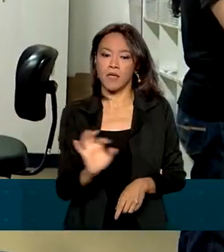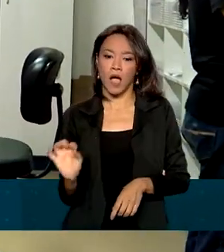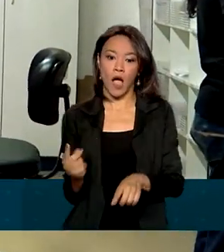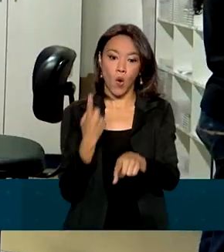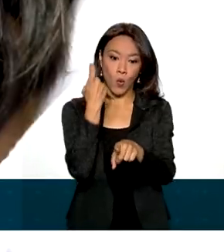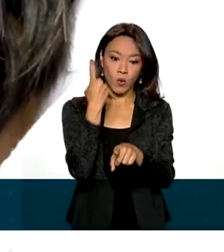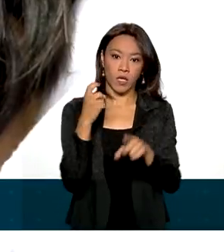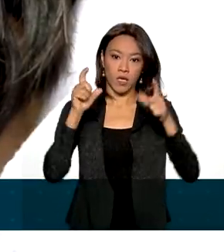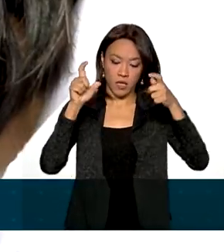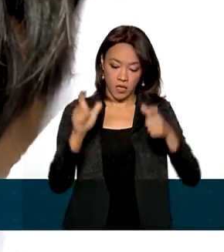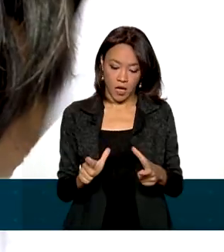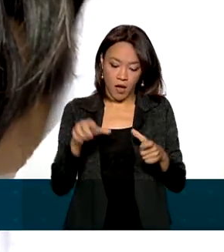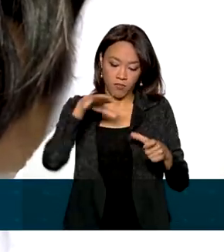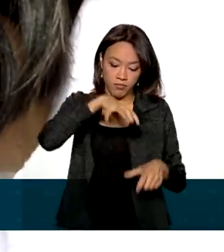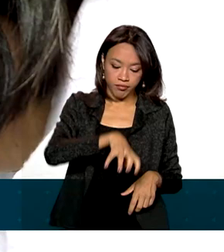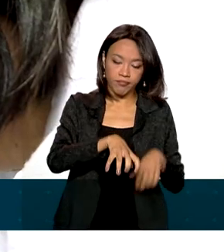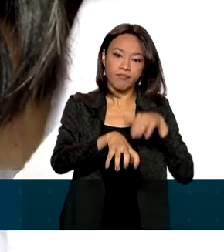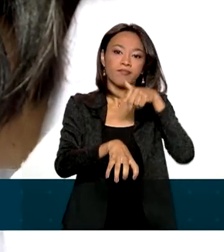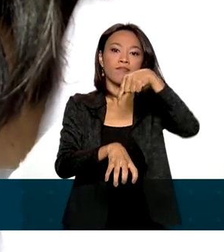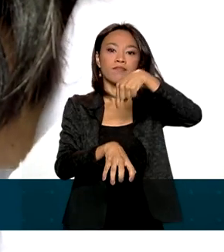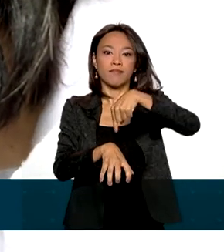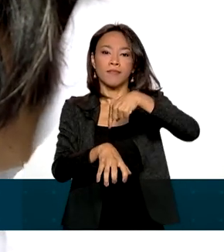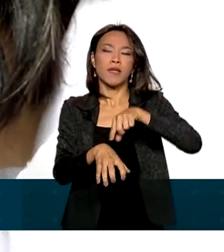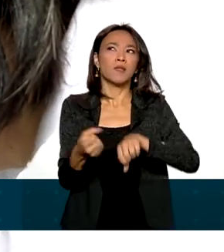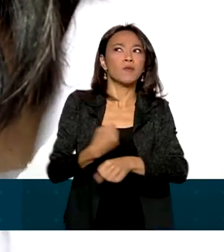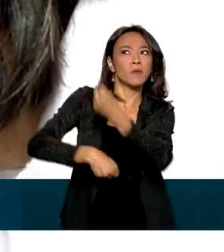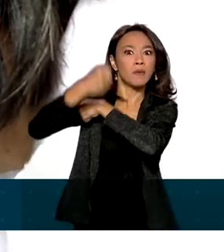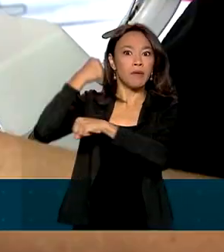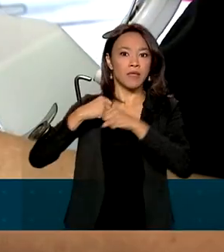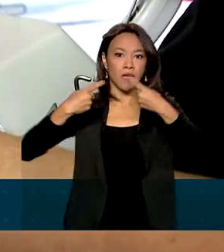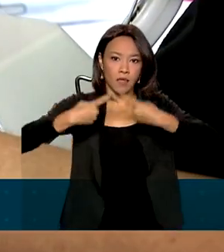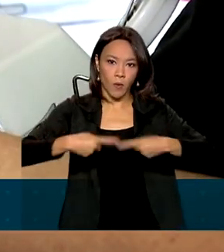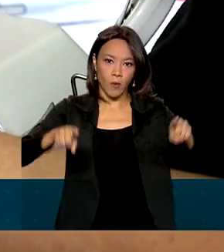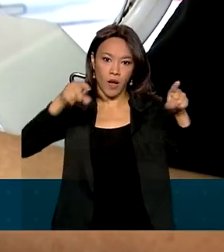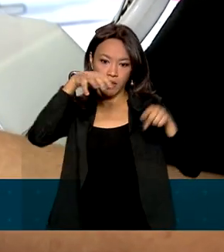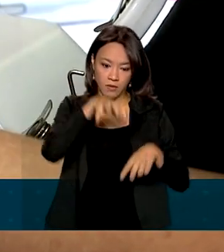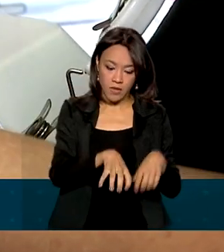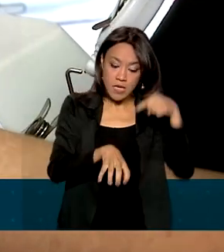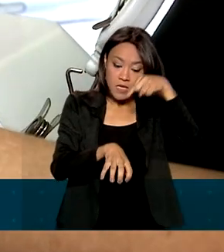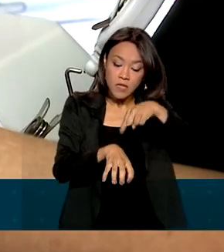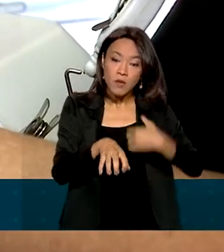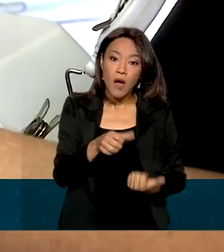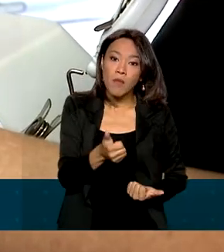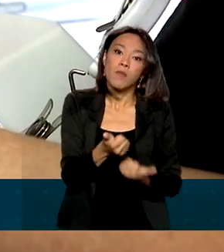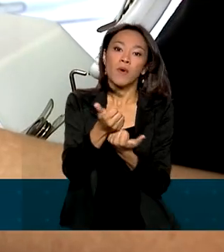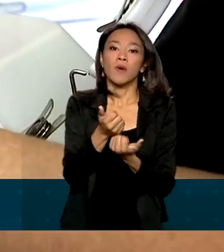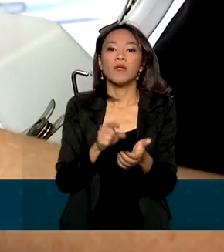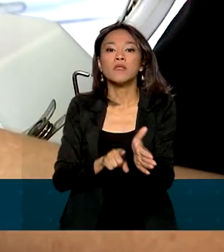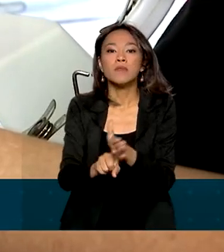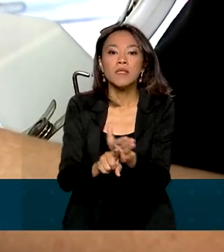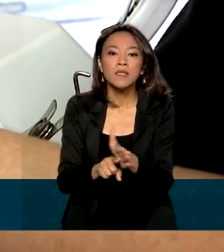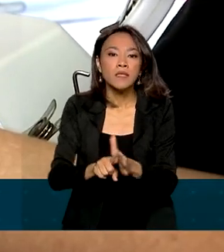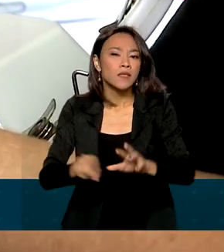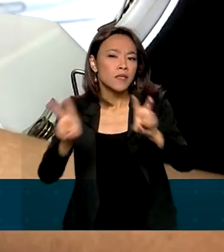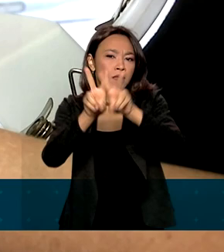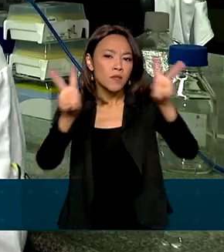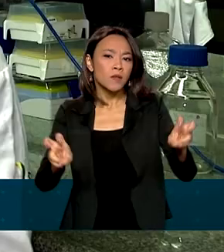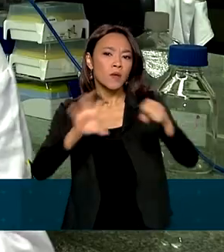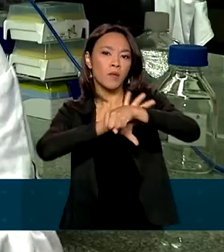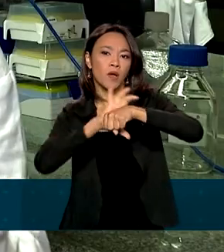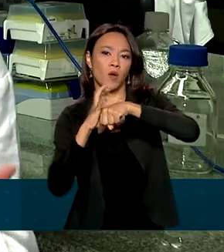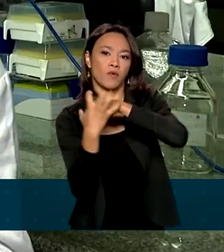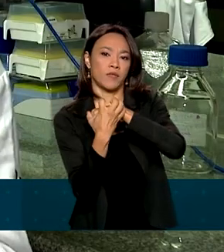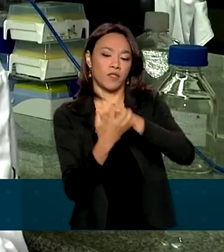até o momento havia sido inaugurada no ano passado e auxiliou nas pesquisas relacionadas à Covid.